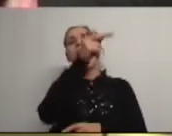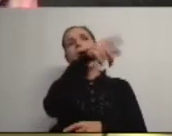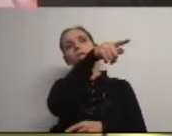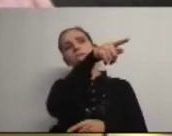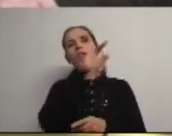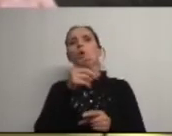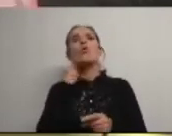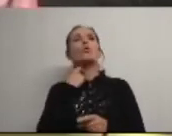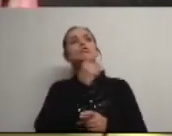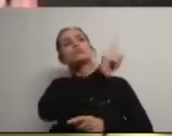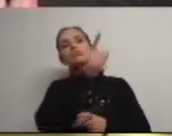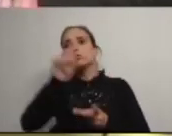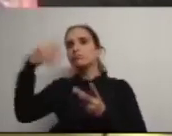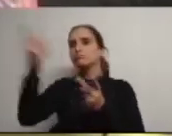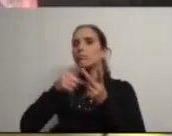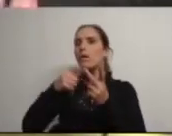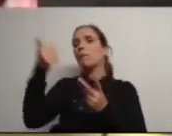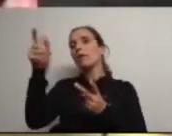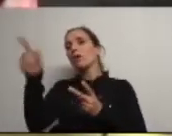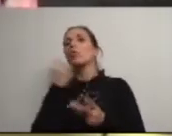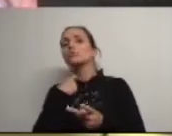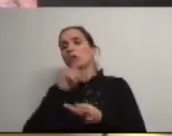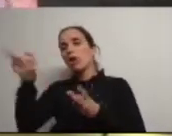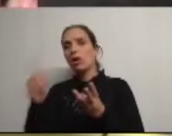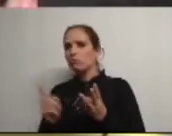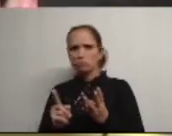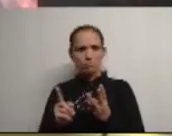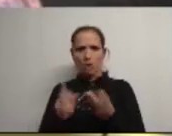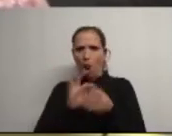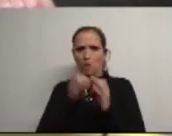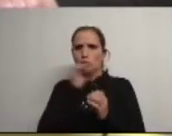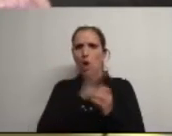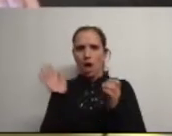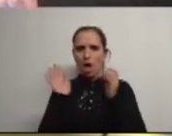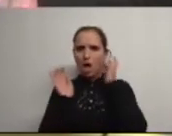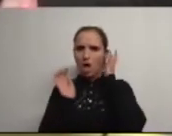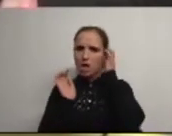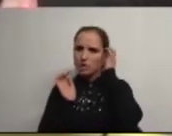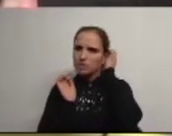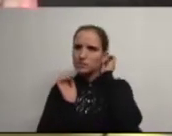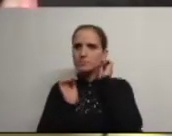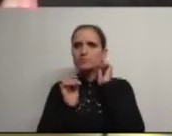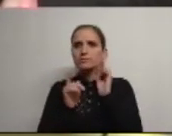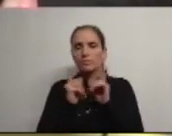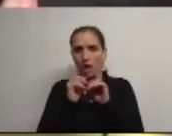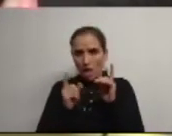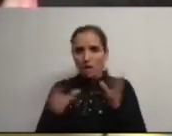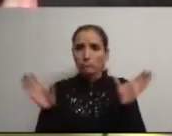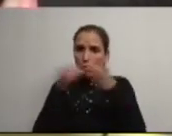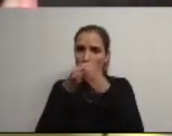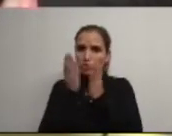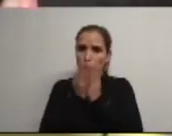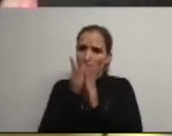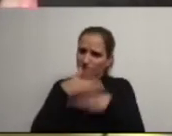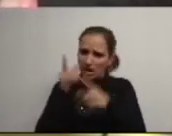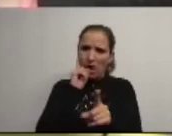funcionar o curso tal na escola b o curso tal isto não faz sentido ok é a comunidade escolar que